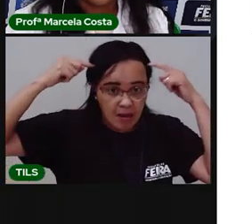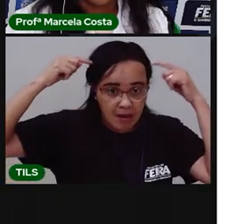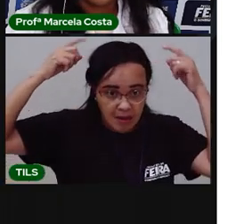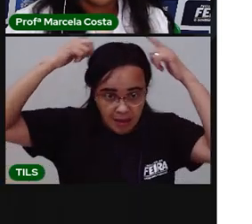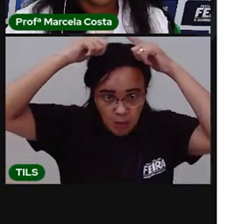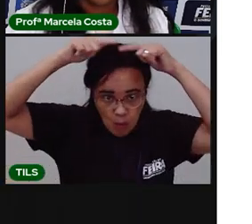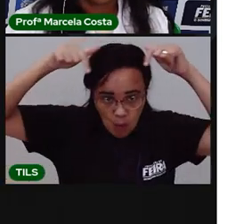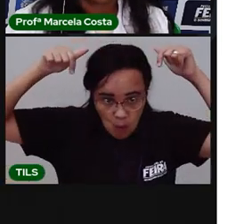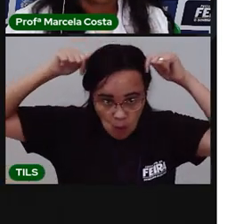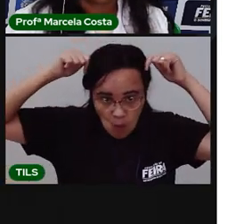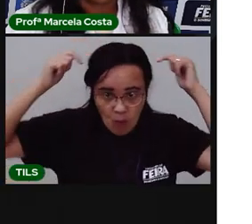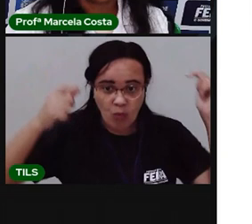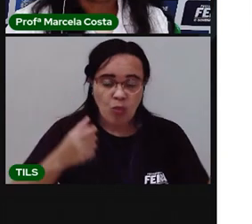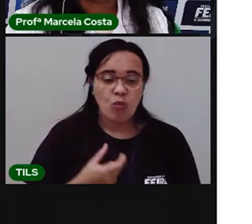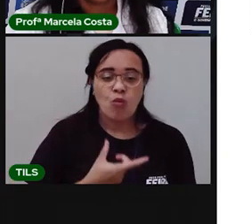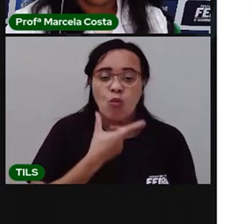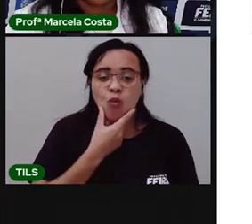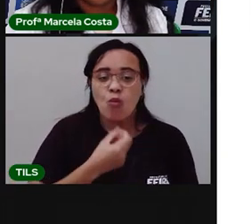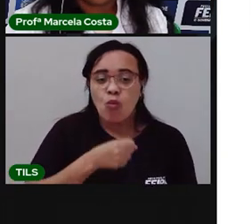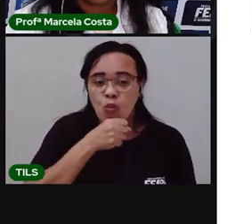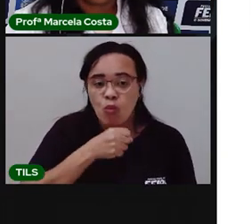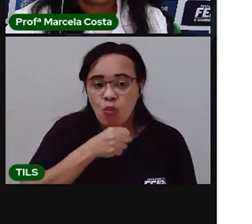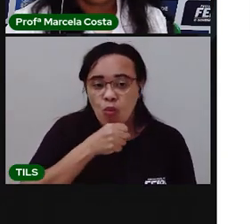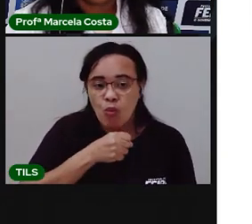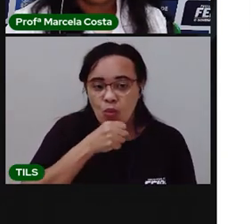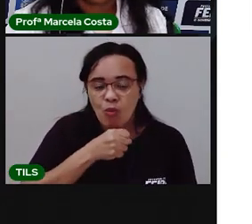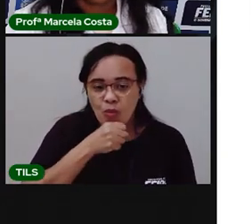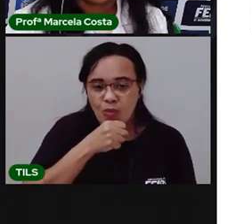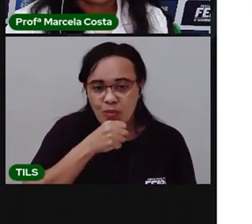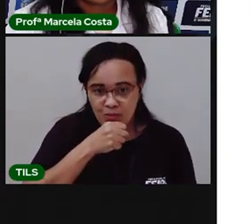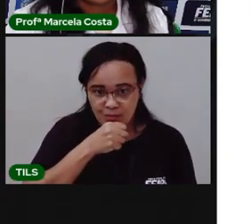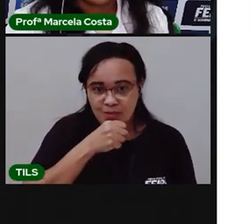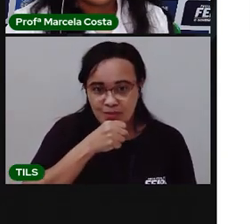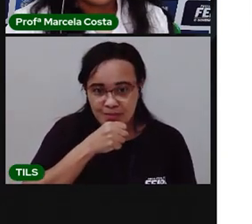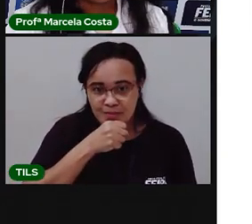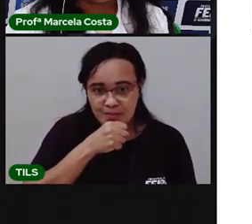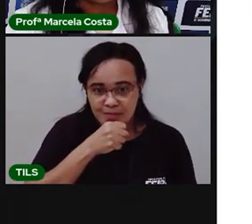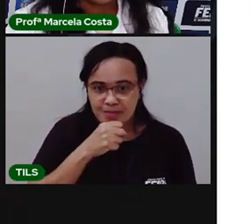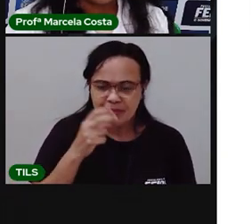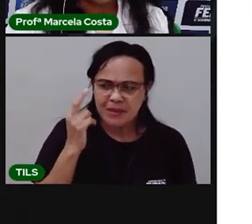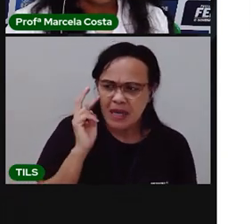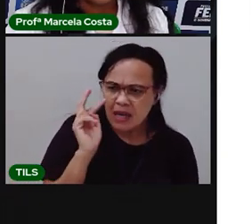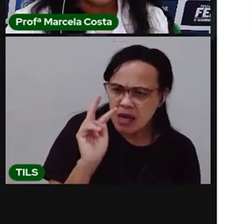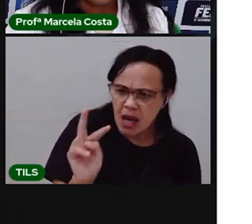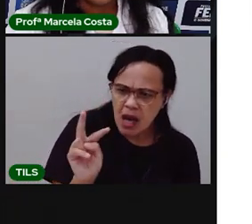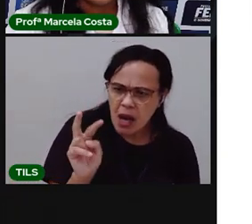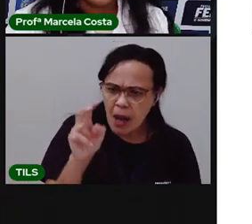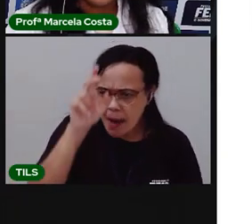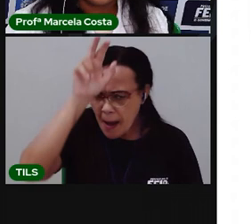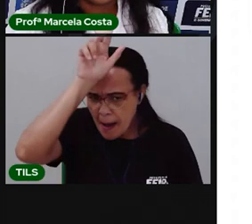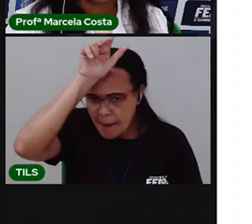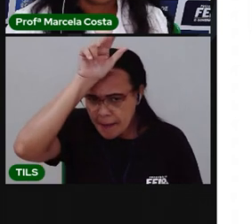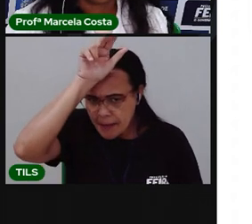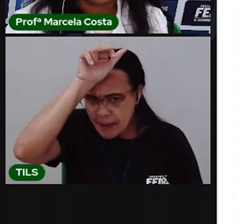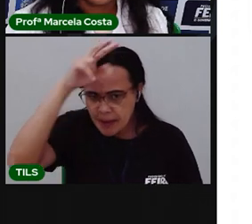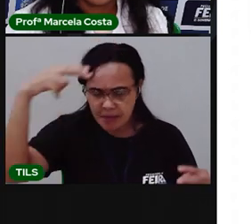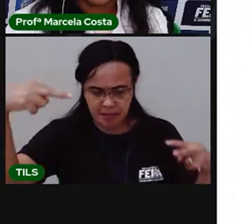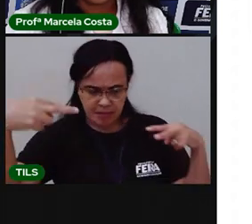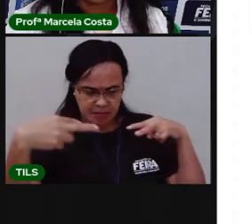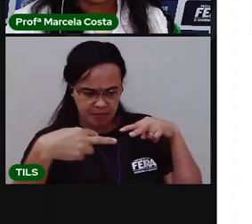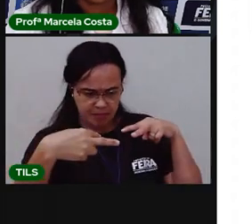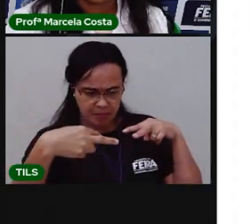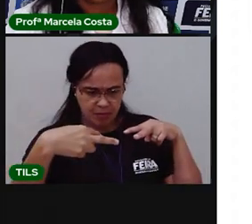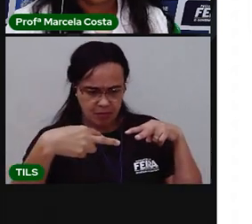do vovô. Assim que ela me